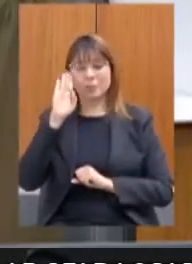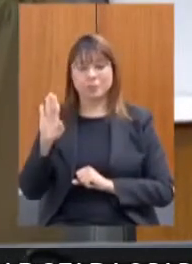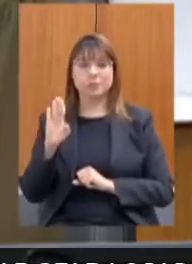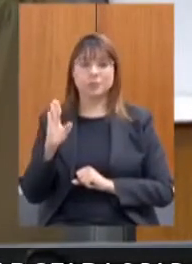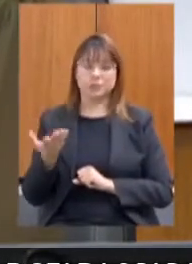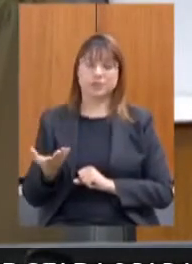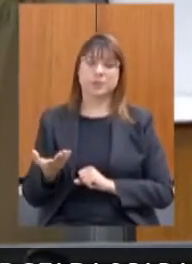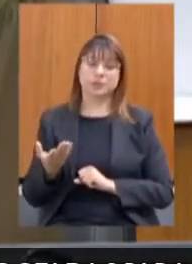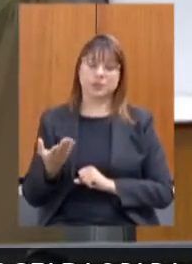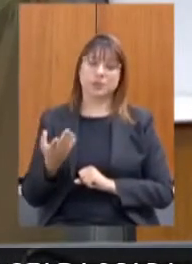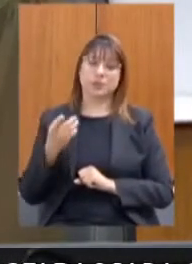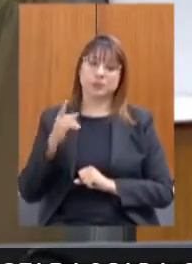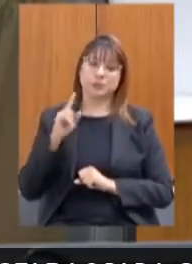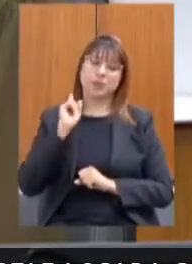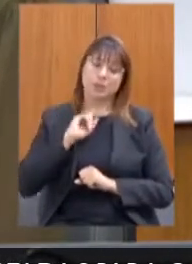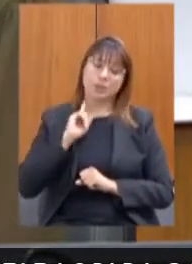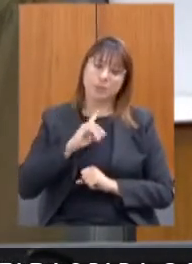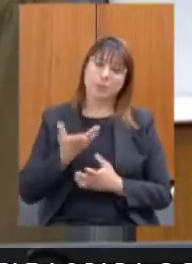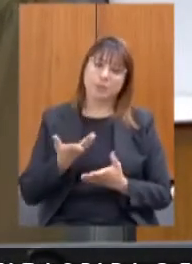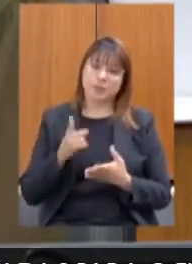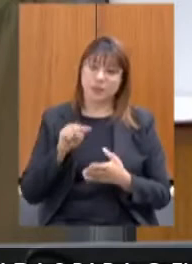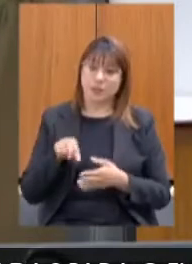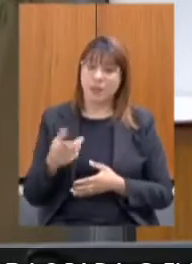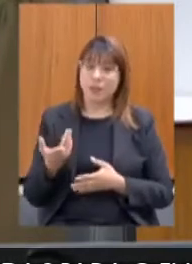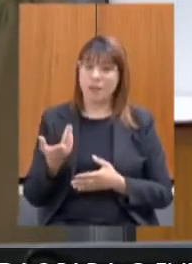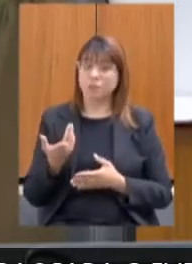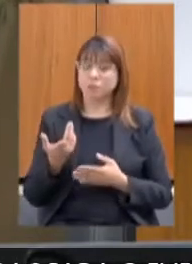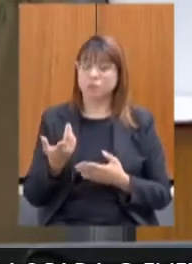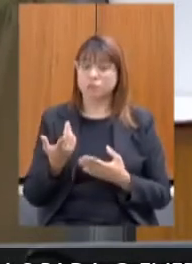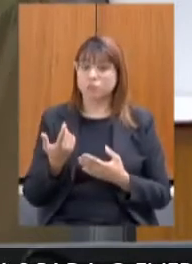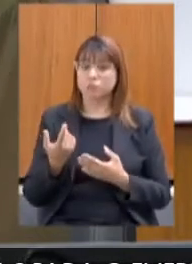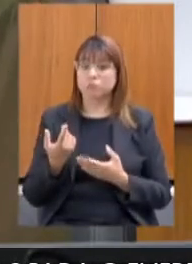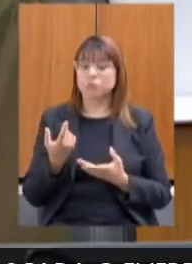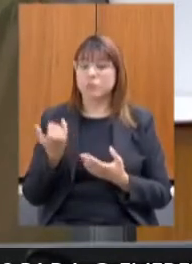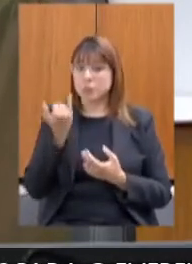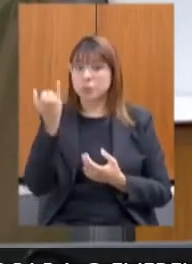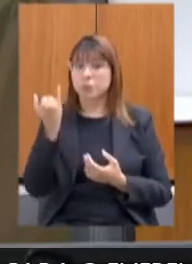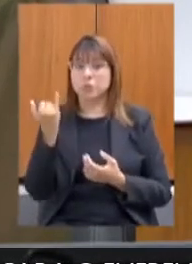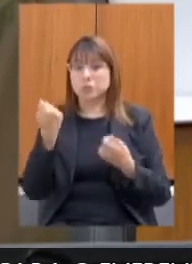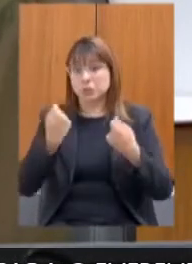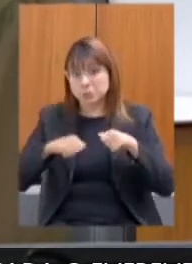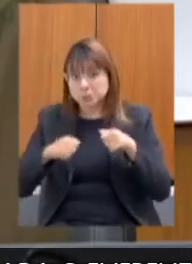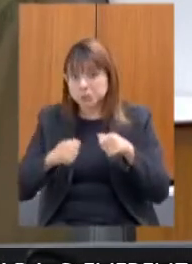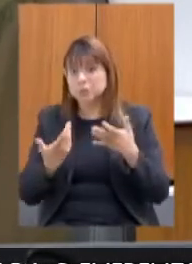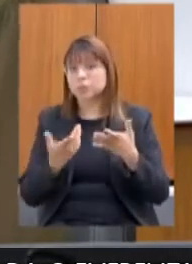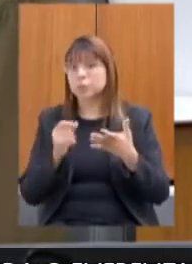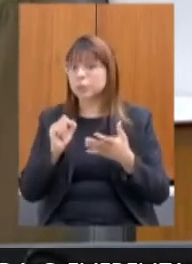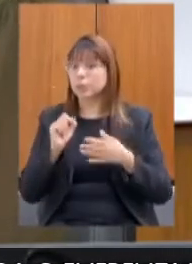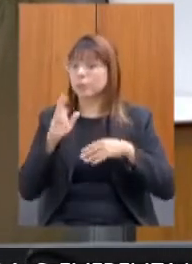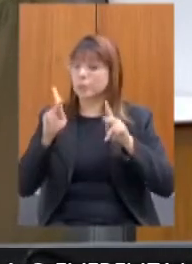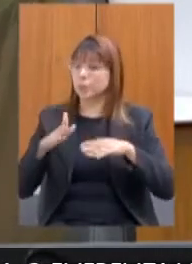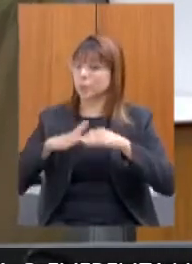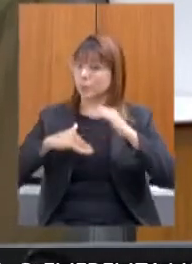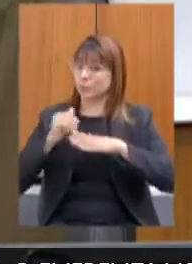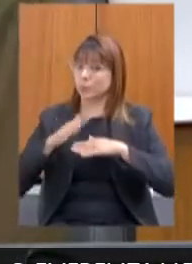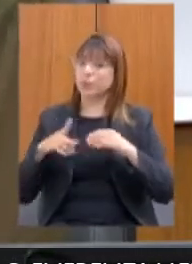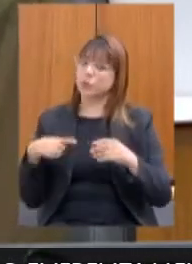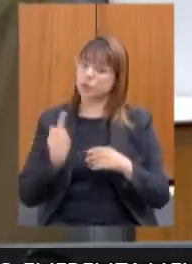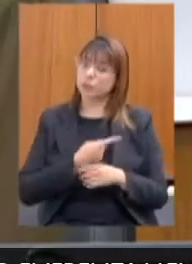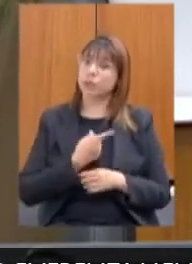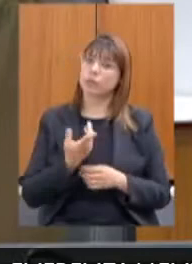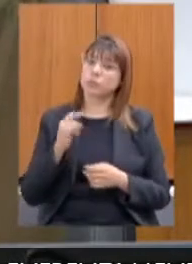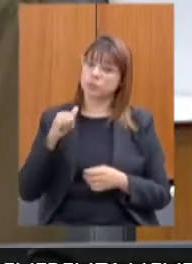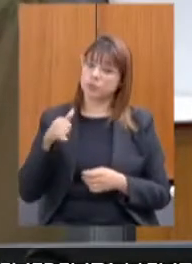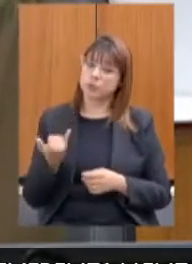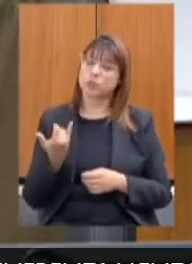mineira da moda que é forte e necessita de mão de obra qualificada. Então, nós estamos trabalhando em várias frentes, aproveitando